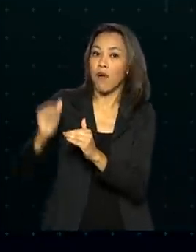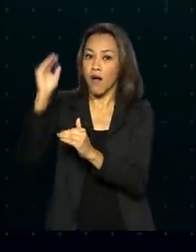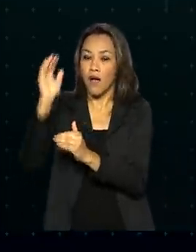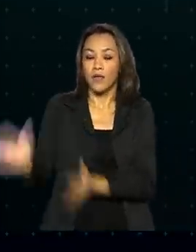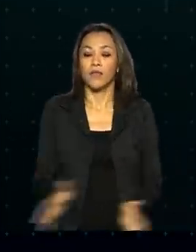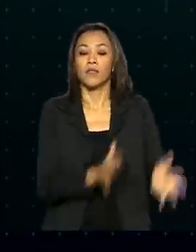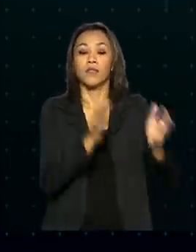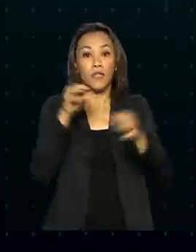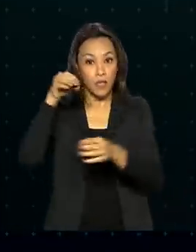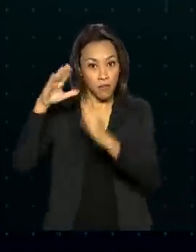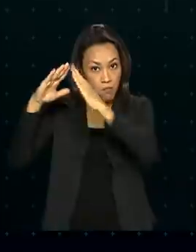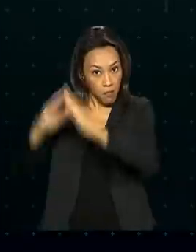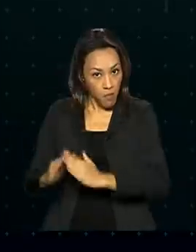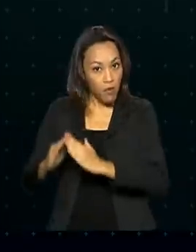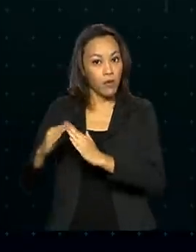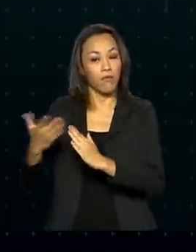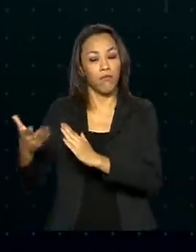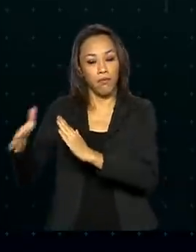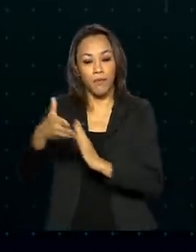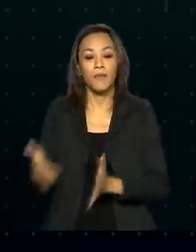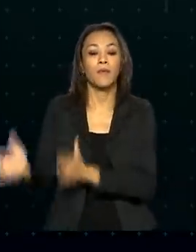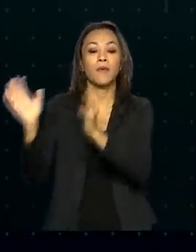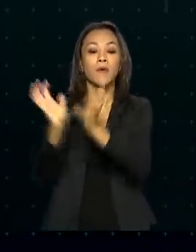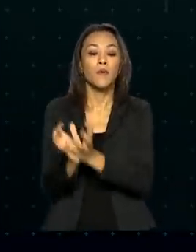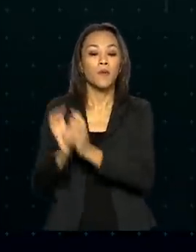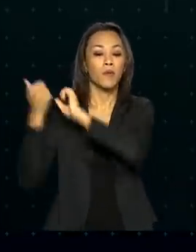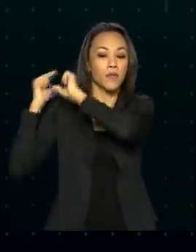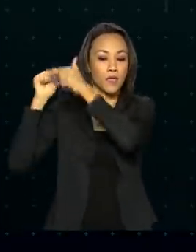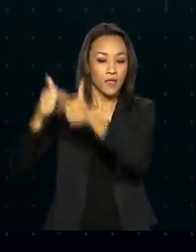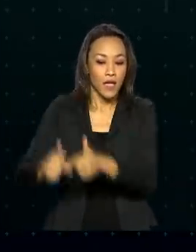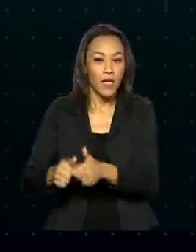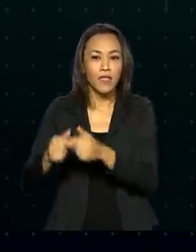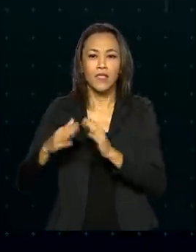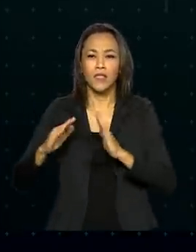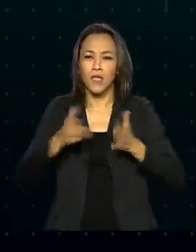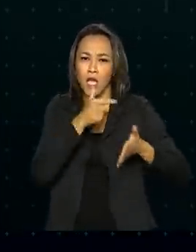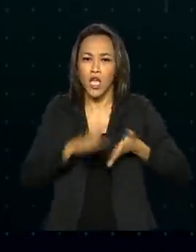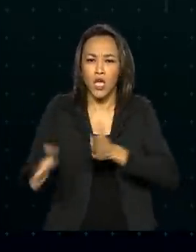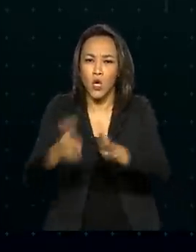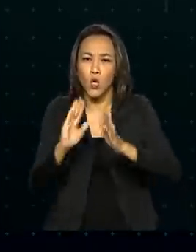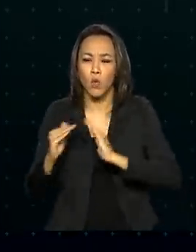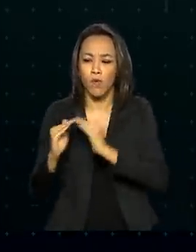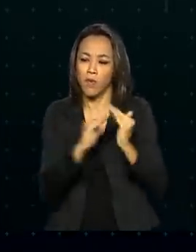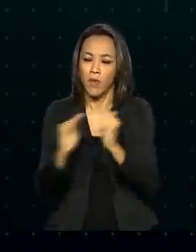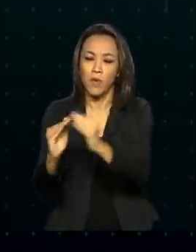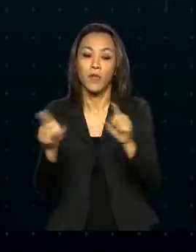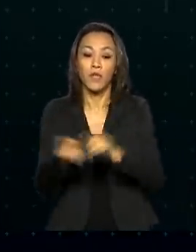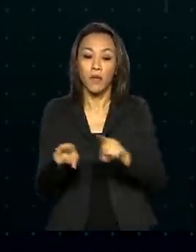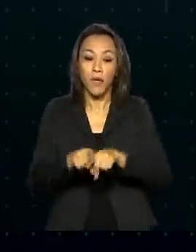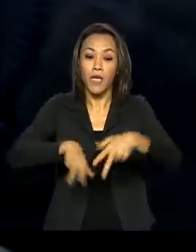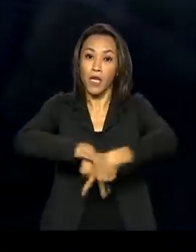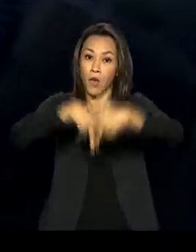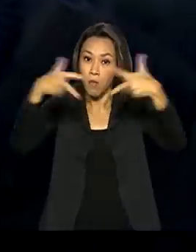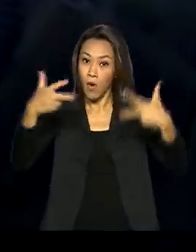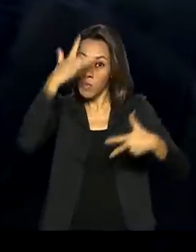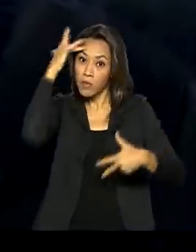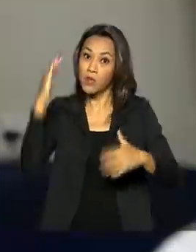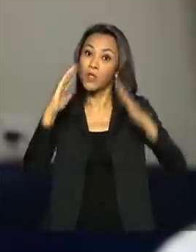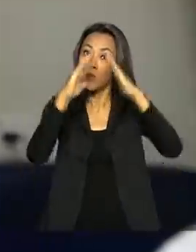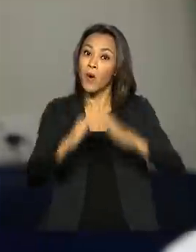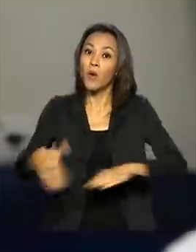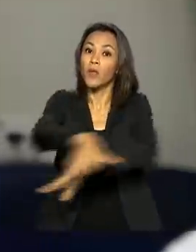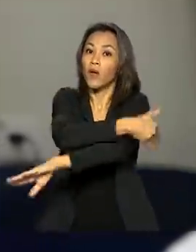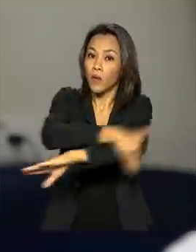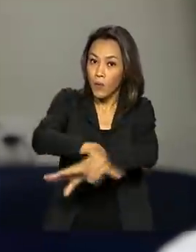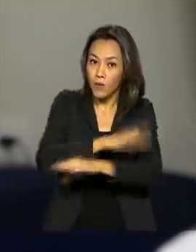institucionalizadas, comunidades tradicionais, ribeirinhas, quilombolas e pessoas em situação de rua. O Ministério da